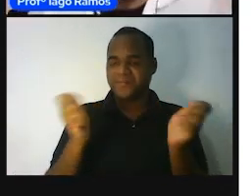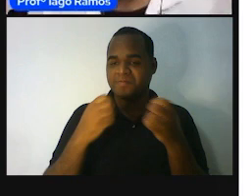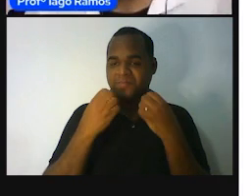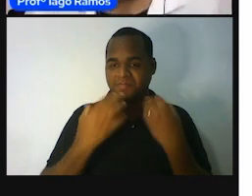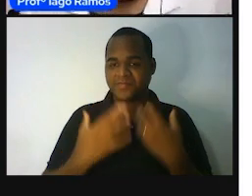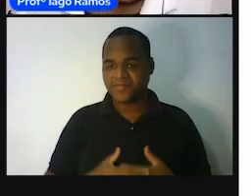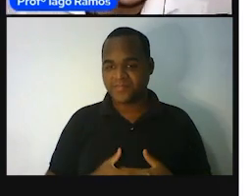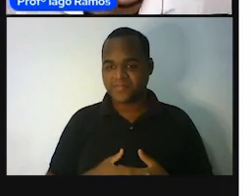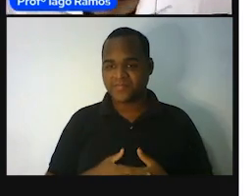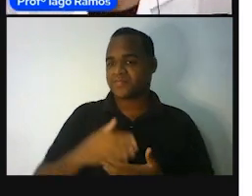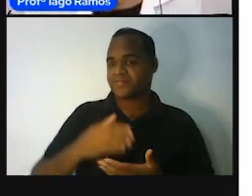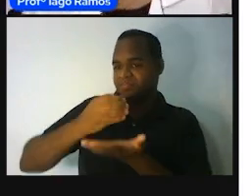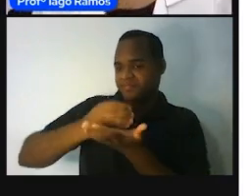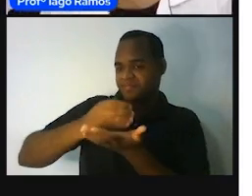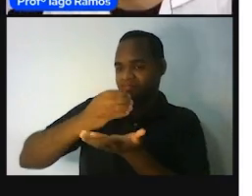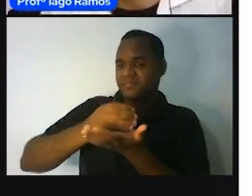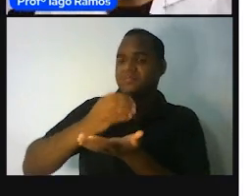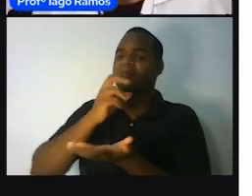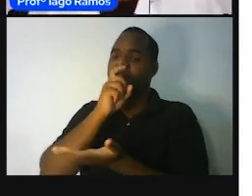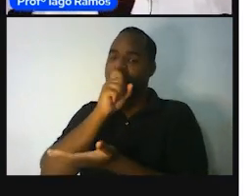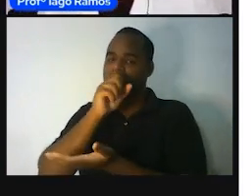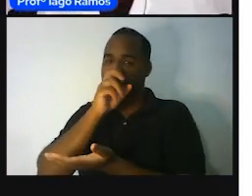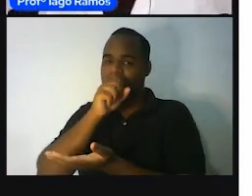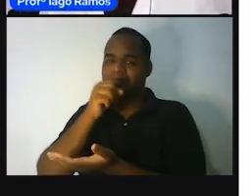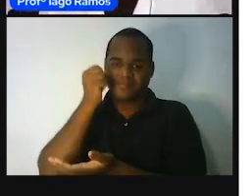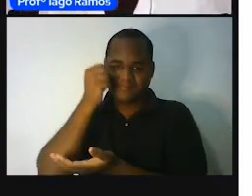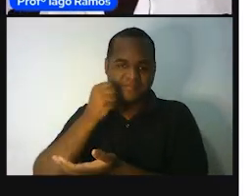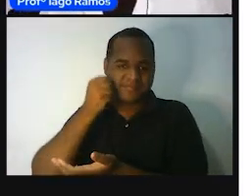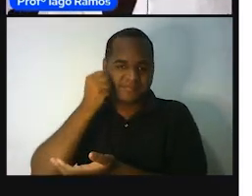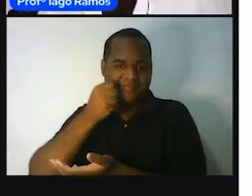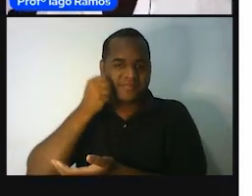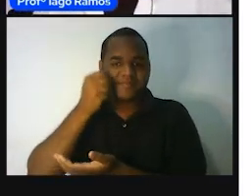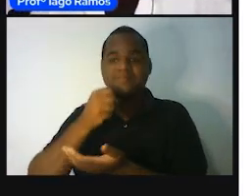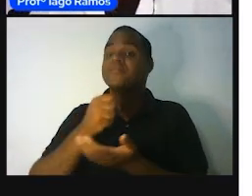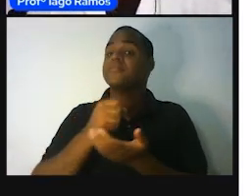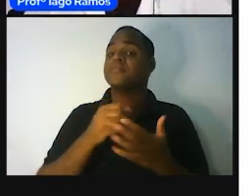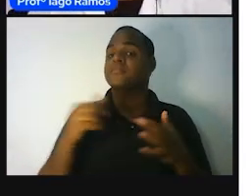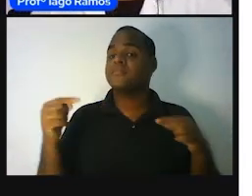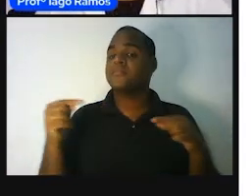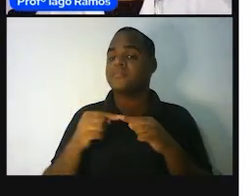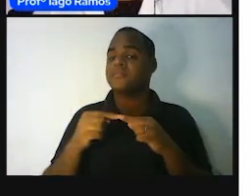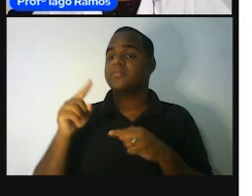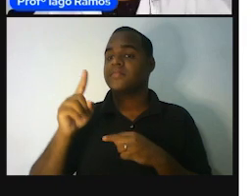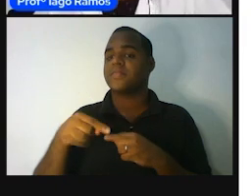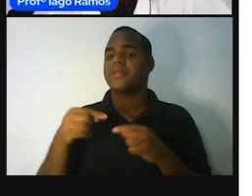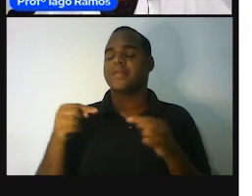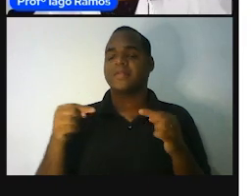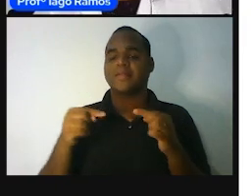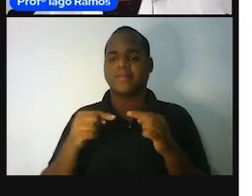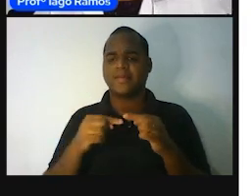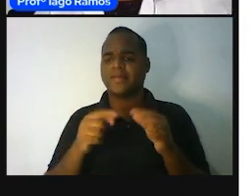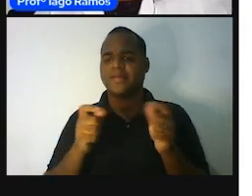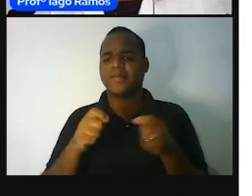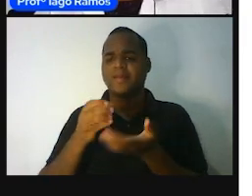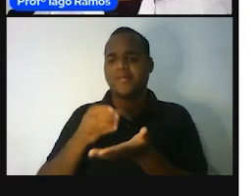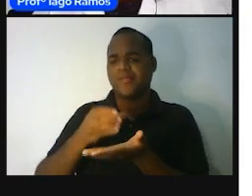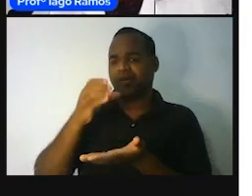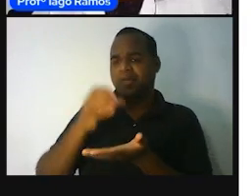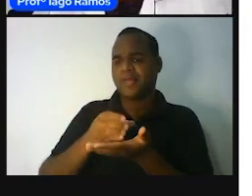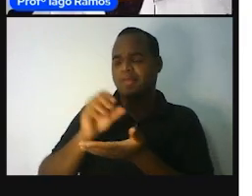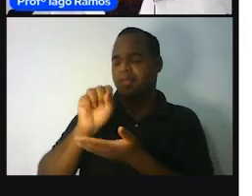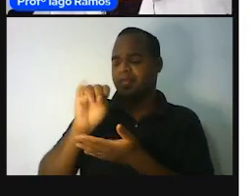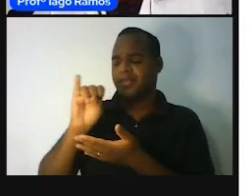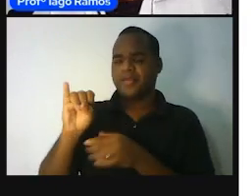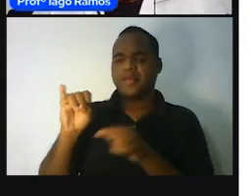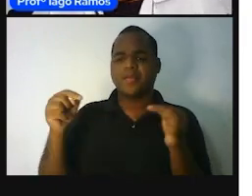um cocopinho de açúcar de laranja, né? Qual é a medida que gente deve fazer para esse cocopinho de açúcar de laranja?